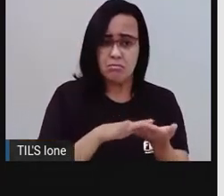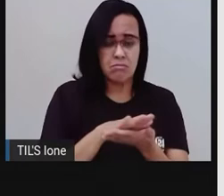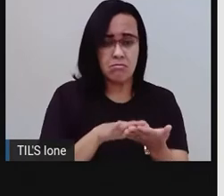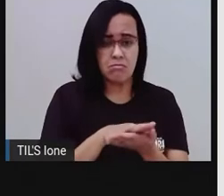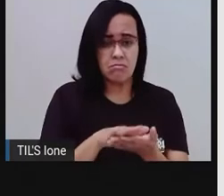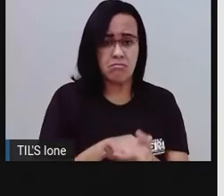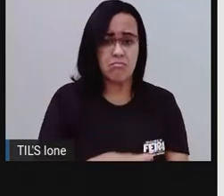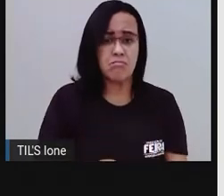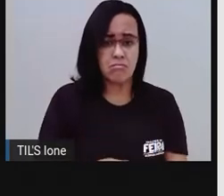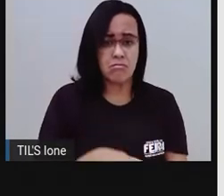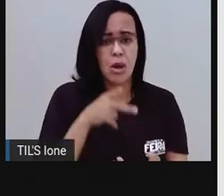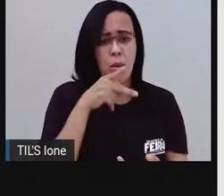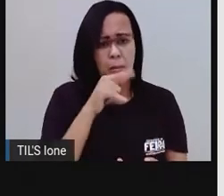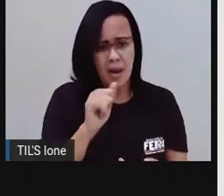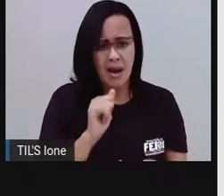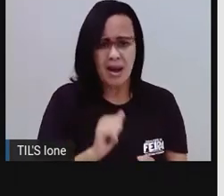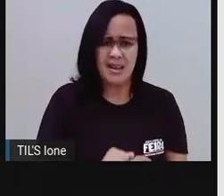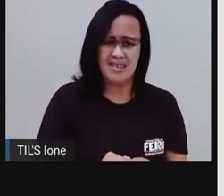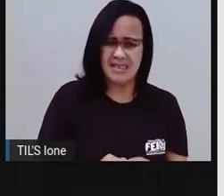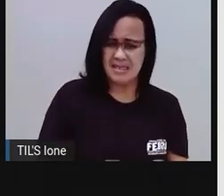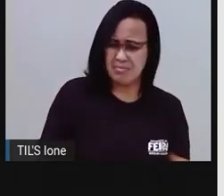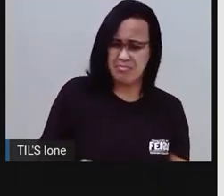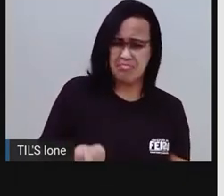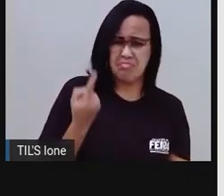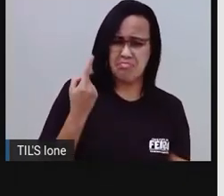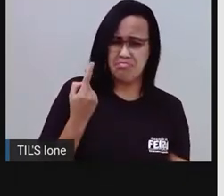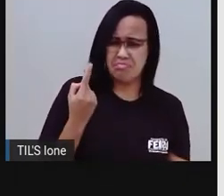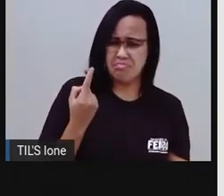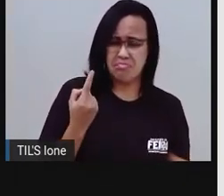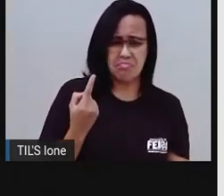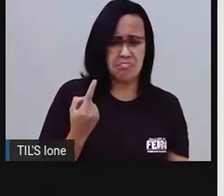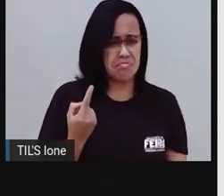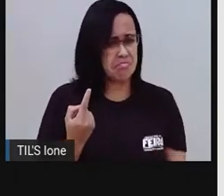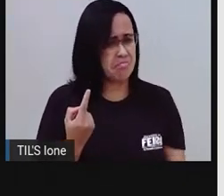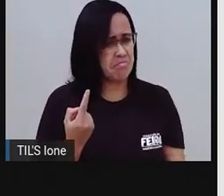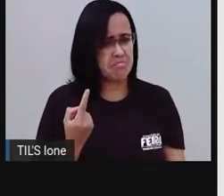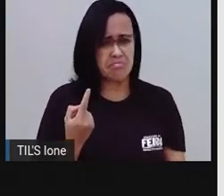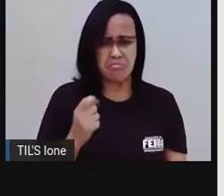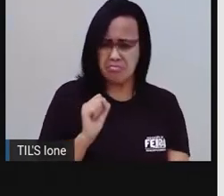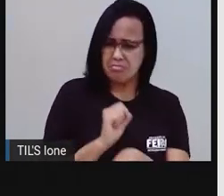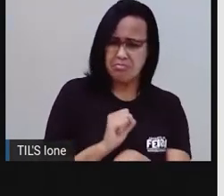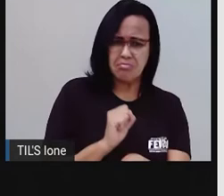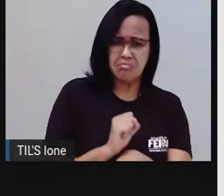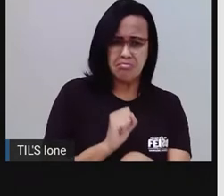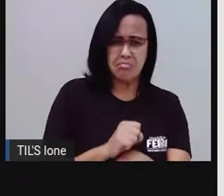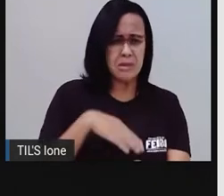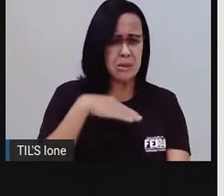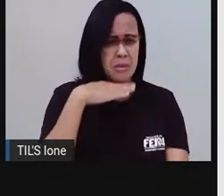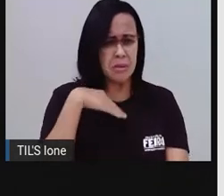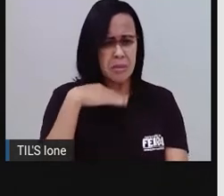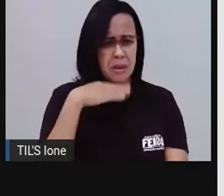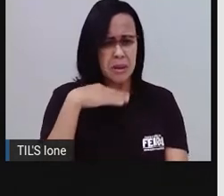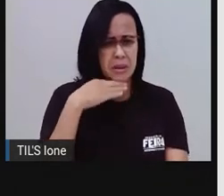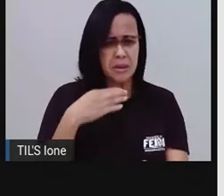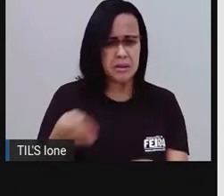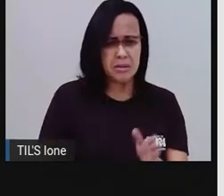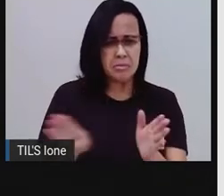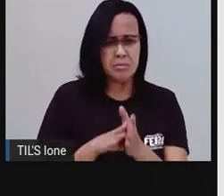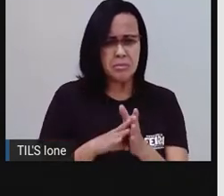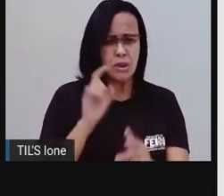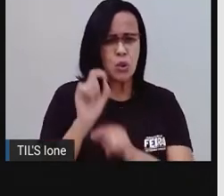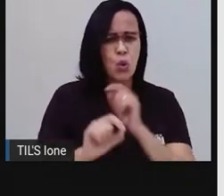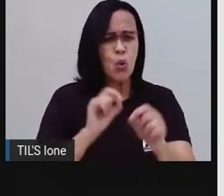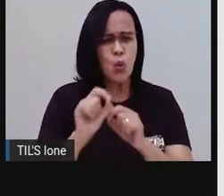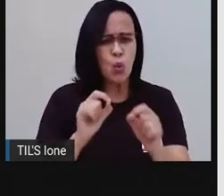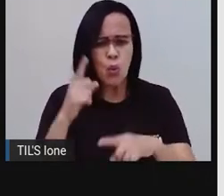O pai achou tudo muito esquisito. Ia esperar pela mulher para ver se descobriu um